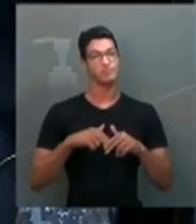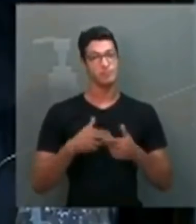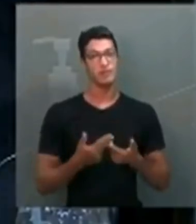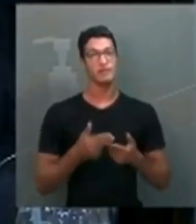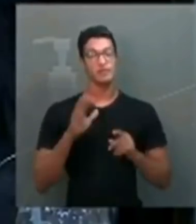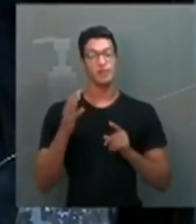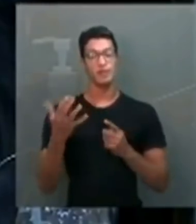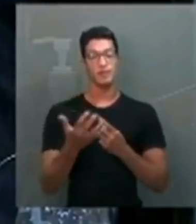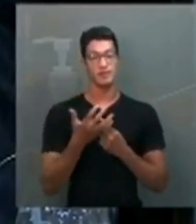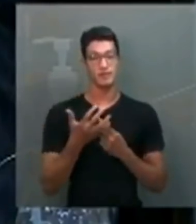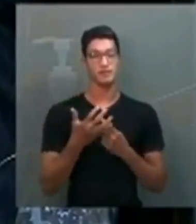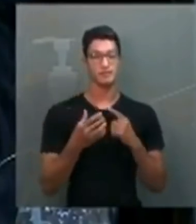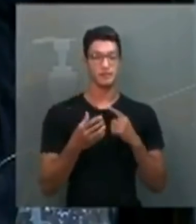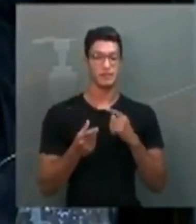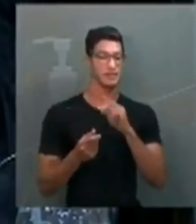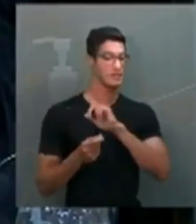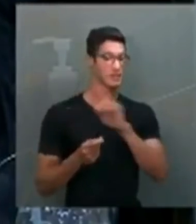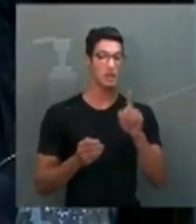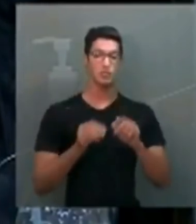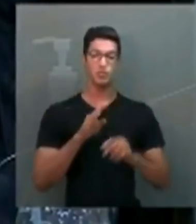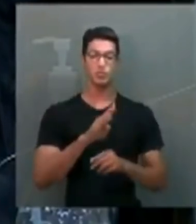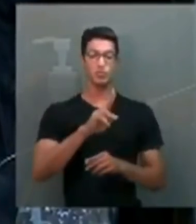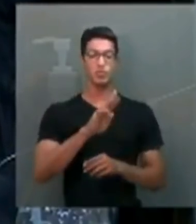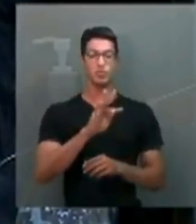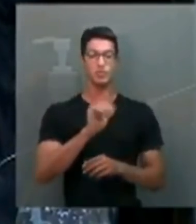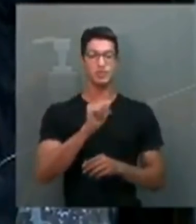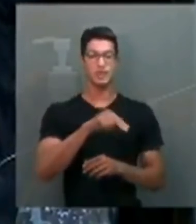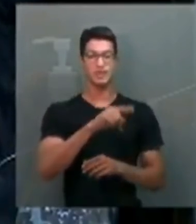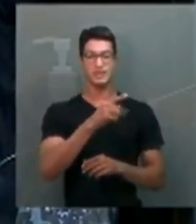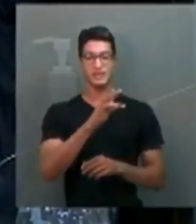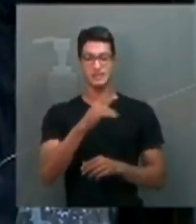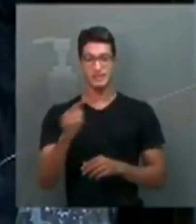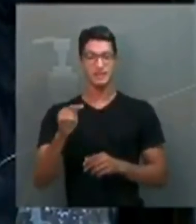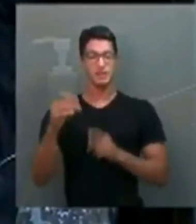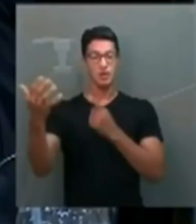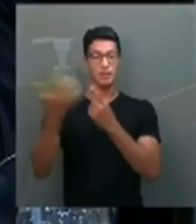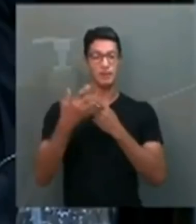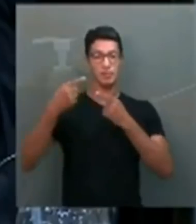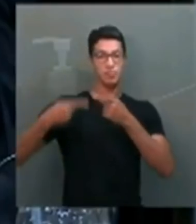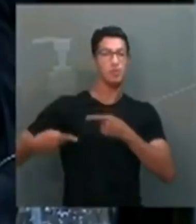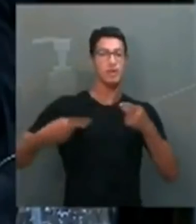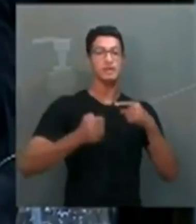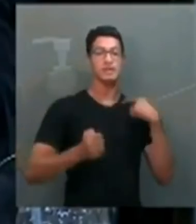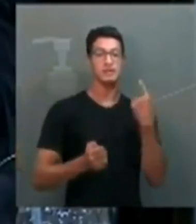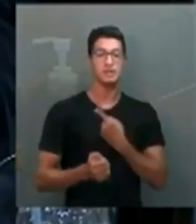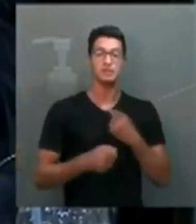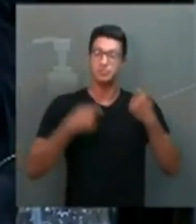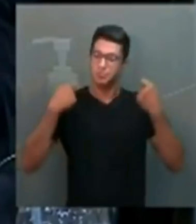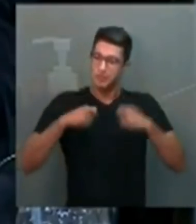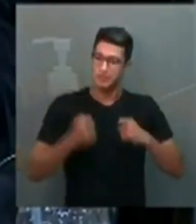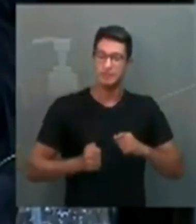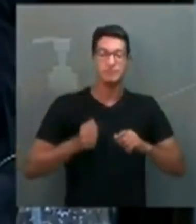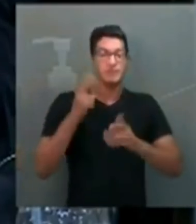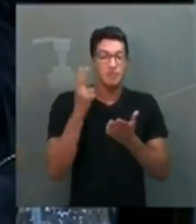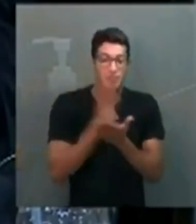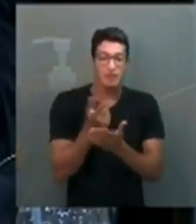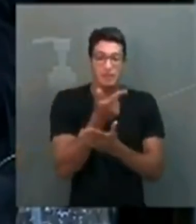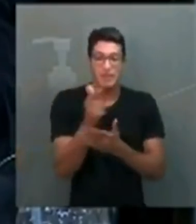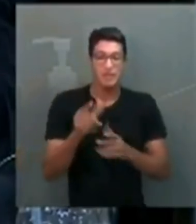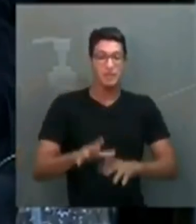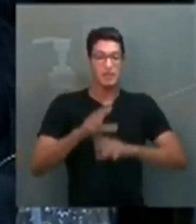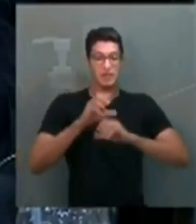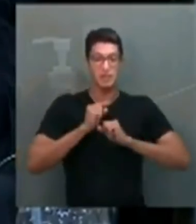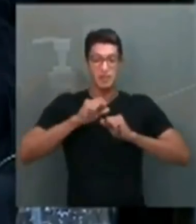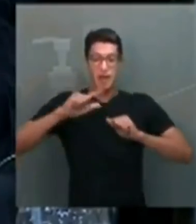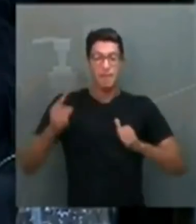pressão, não do Butantan, uma pressão política, nós precisamos, mesmo sem ter recebido